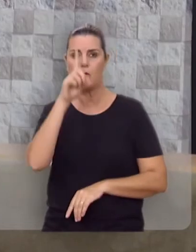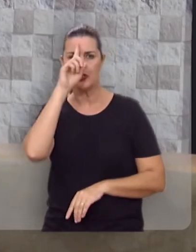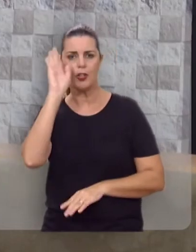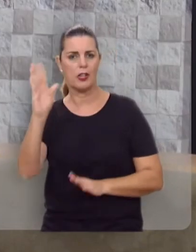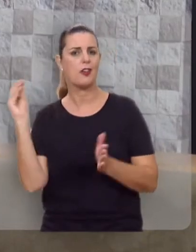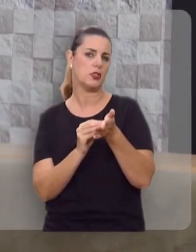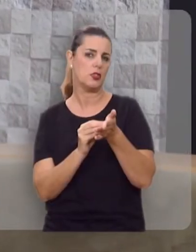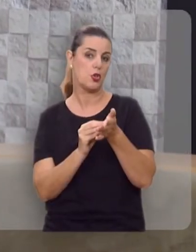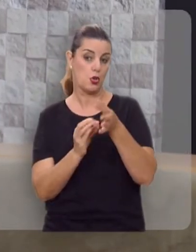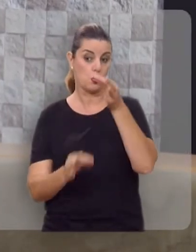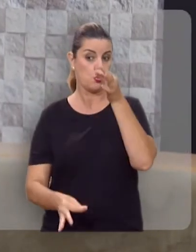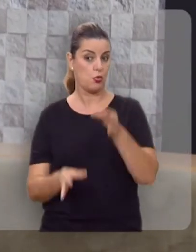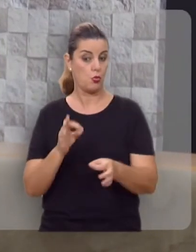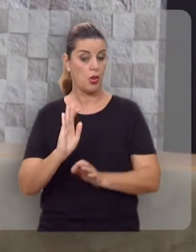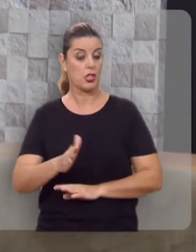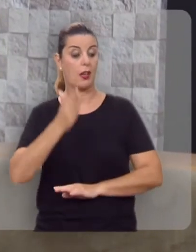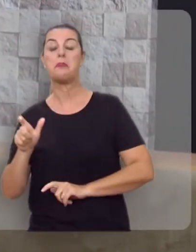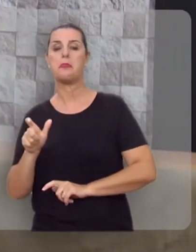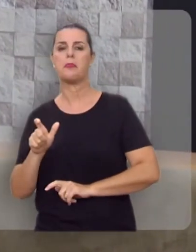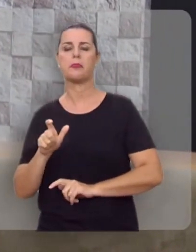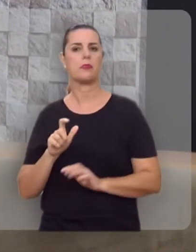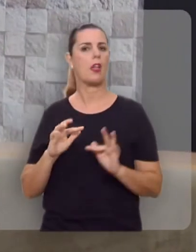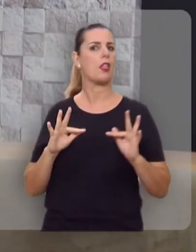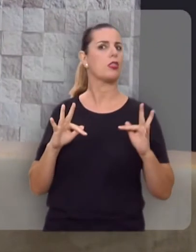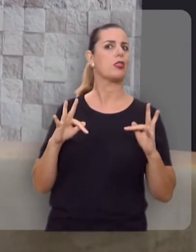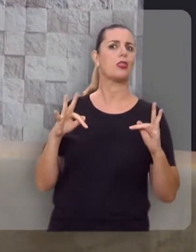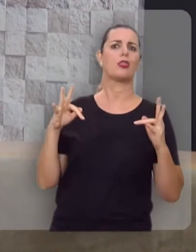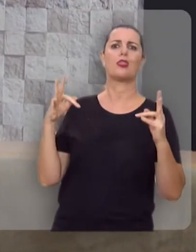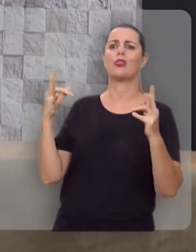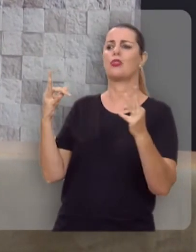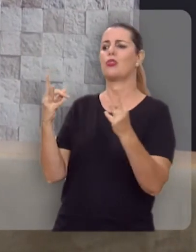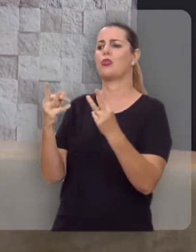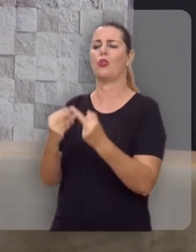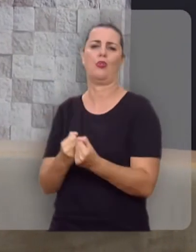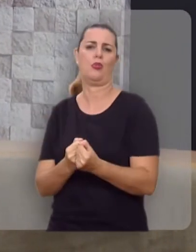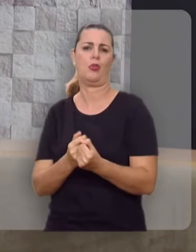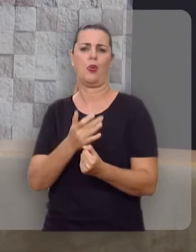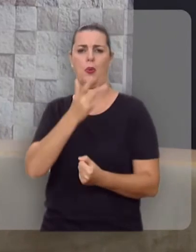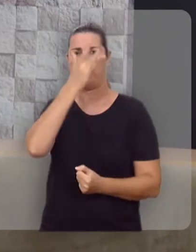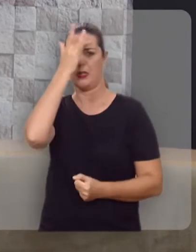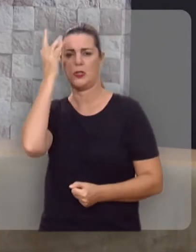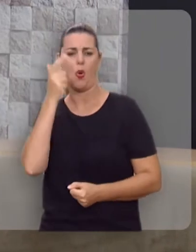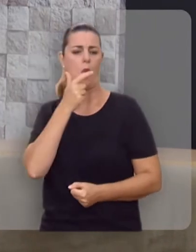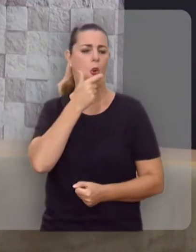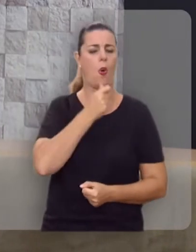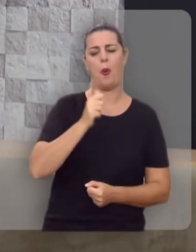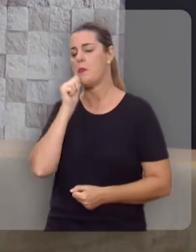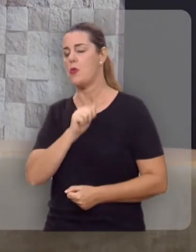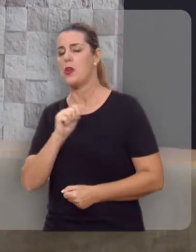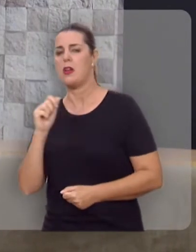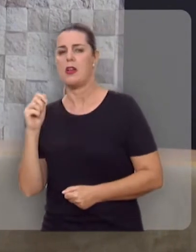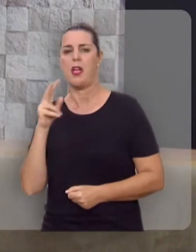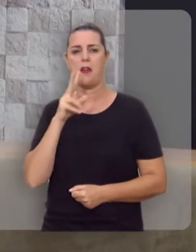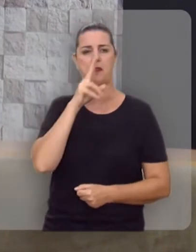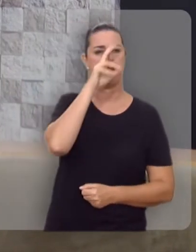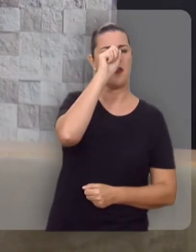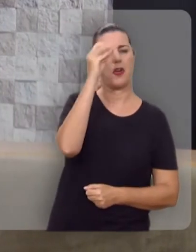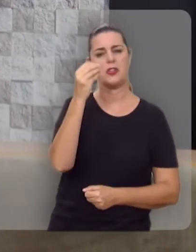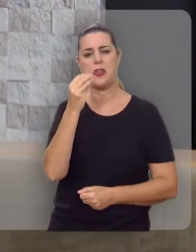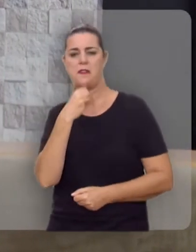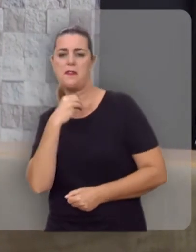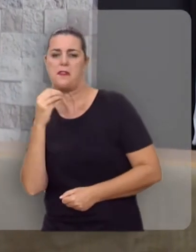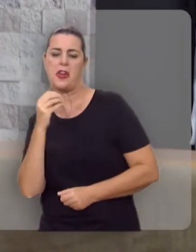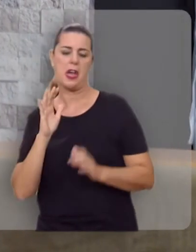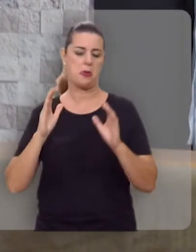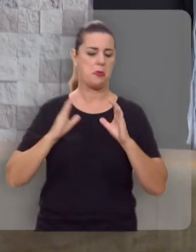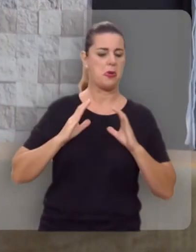Esse dia está marcado, o juiz já está escalado e todos, literalmente todos, homens e mulheres, grandes e pequenos,